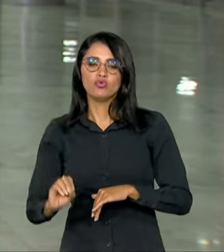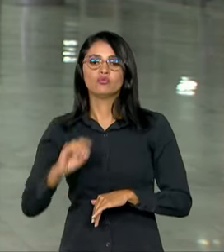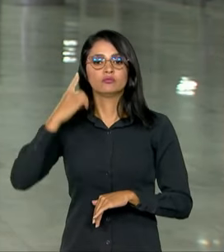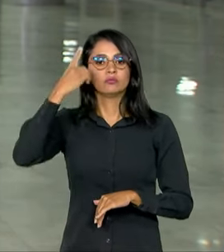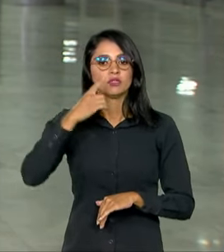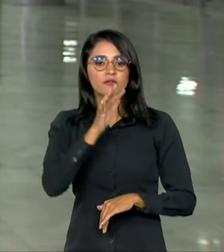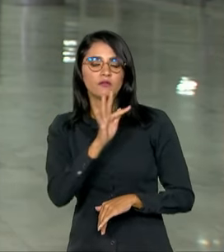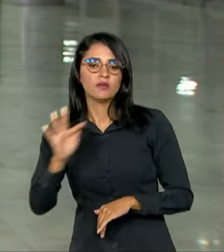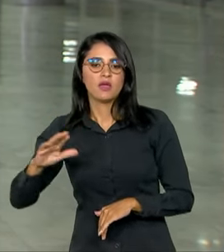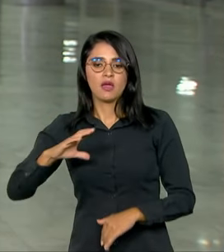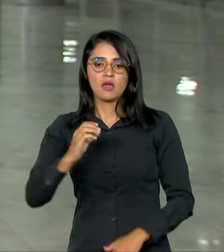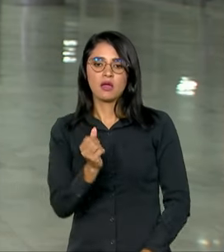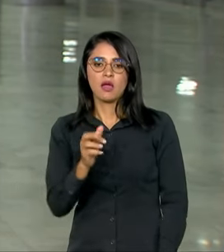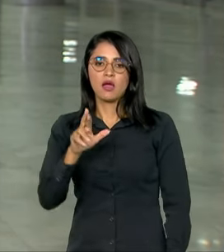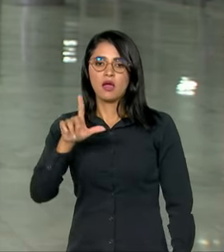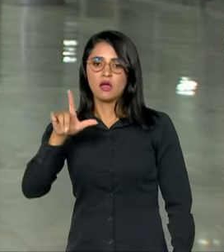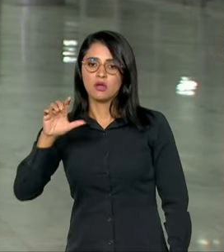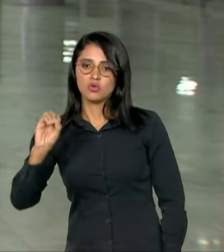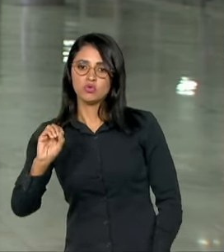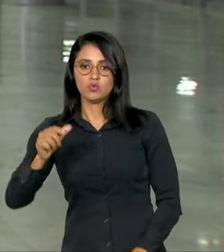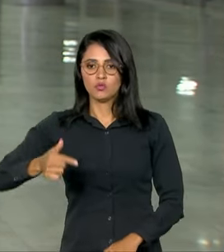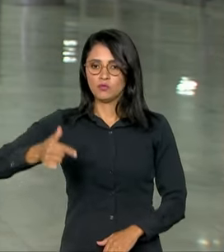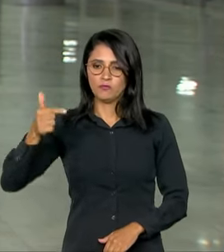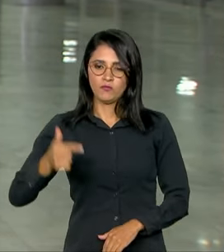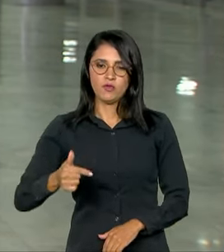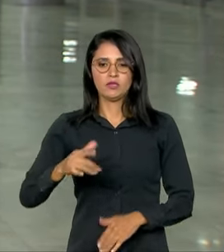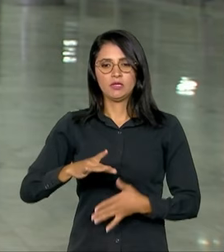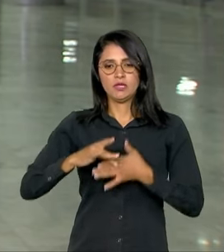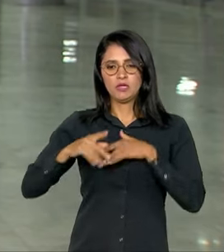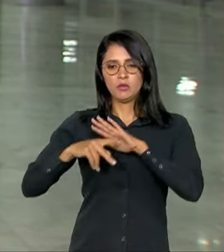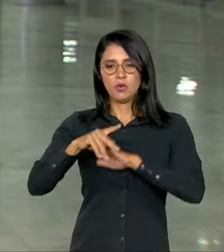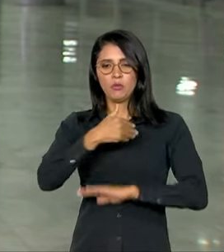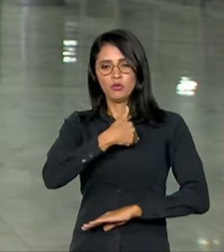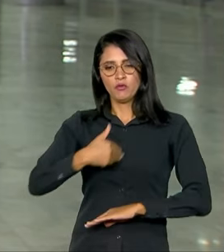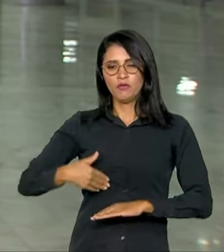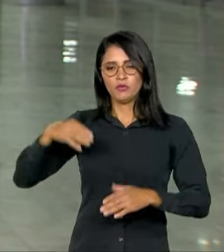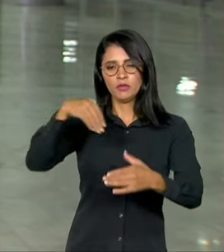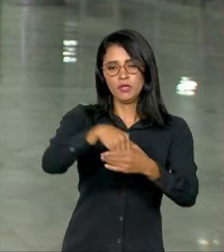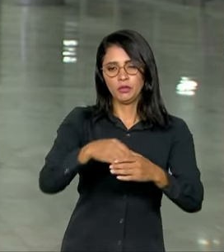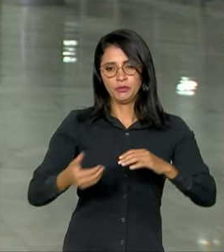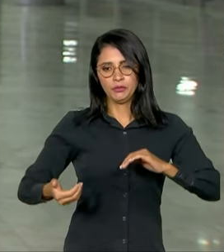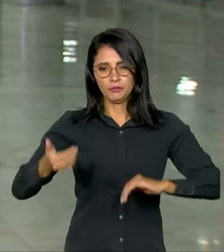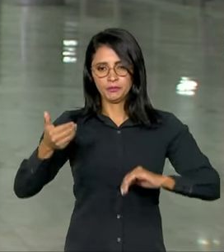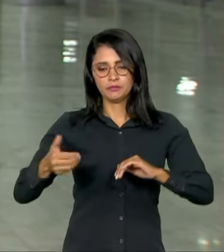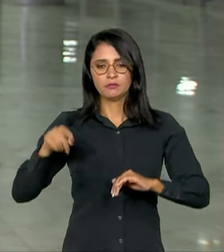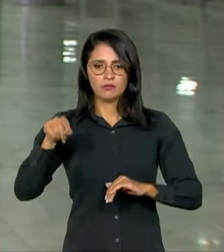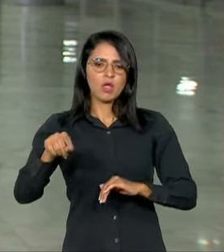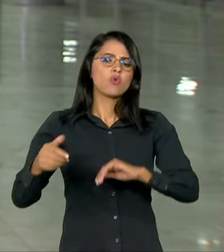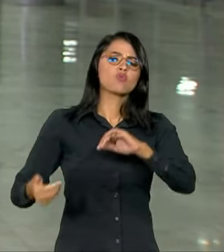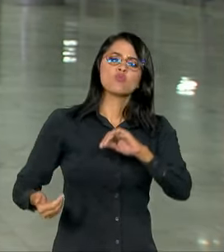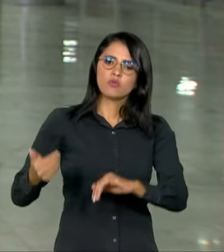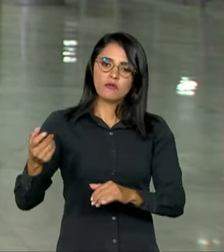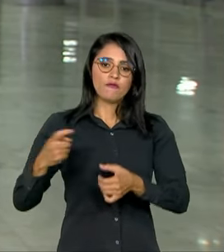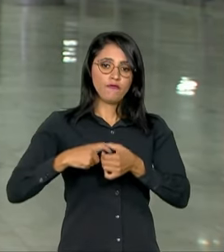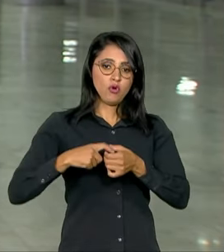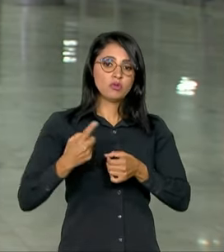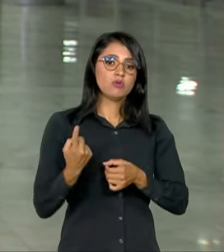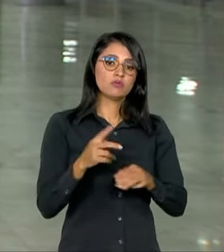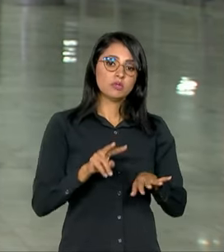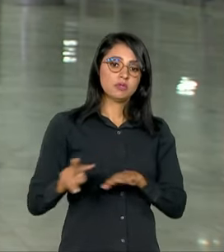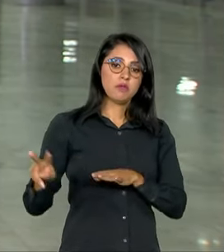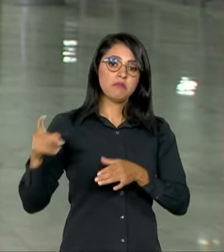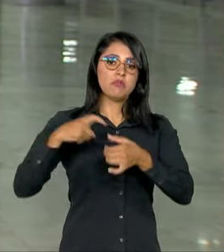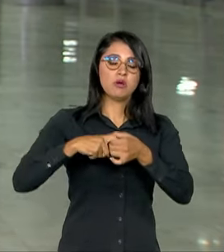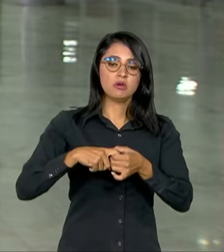federal, Carlos Zaratini, um dos vices-líderes do governo no Congresso. O Congresso Nacional volta daqui uma semana,